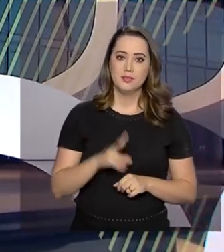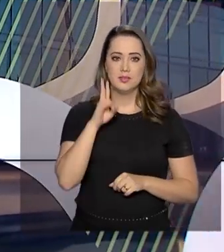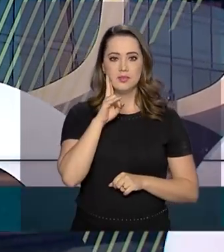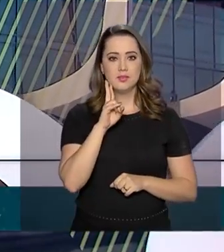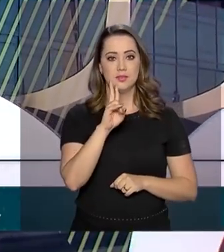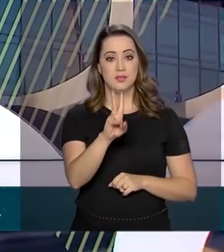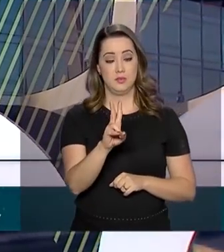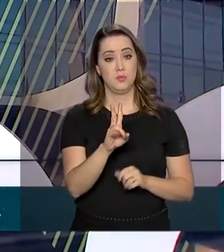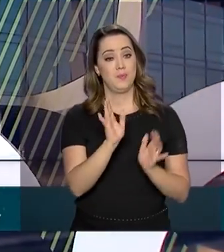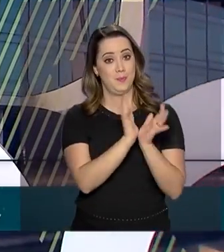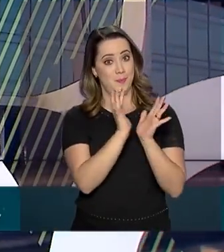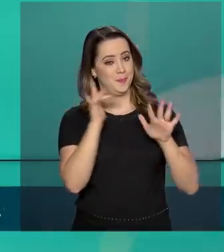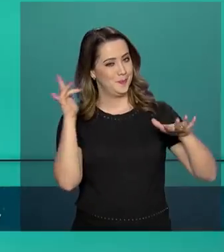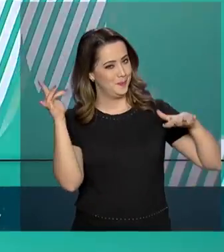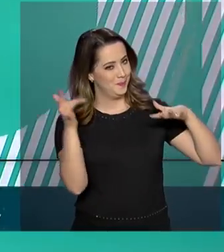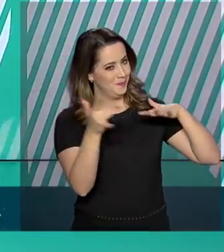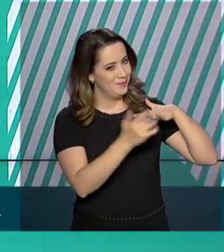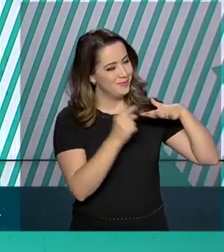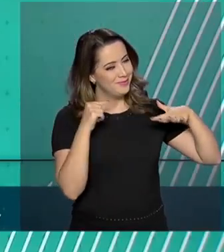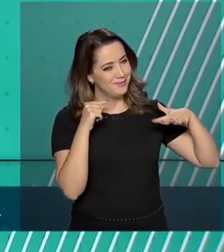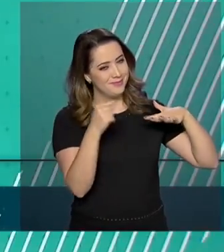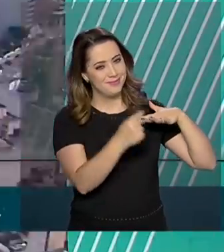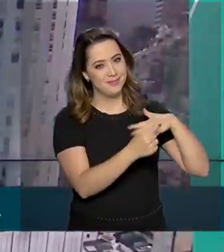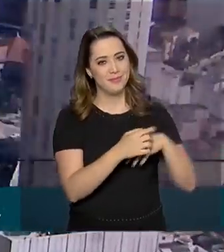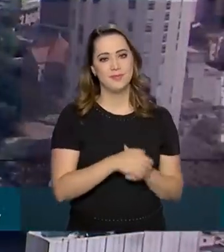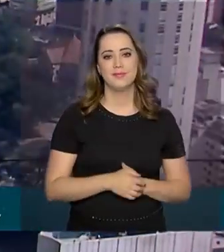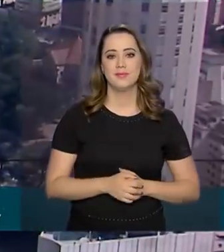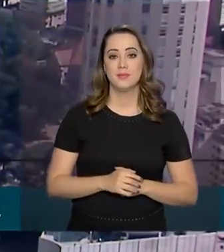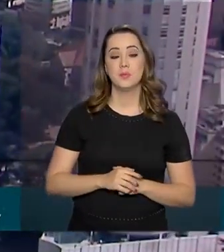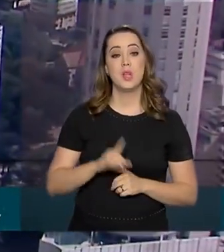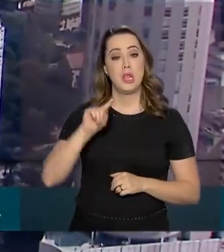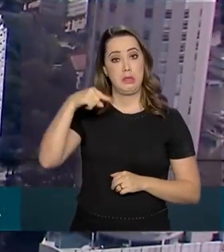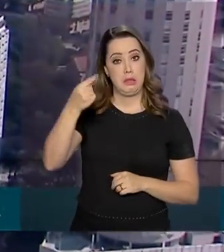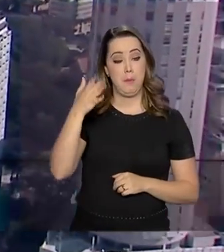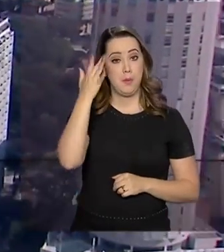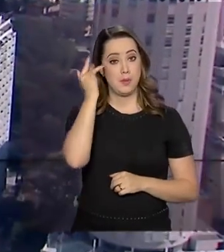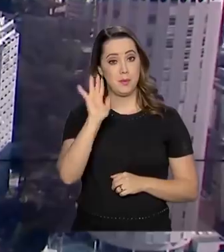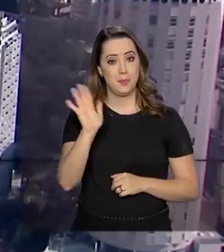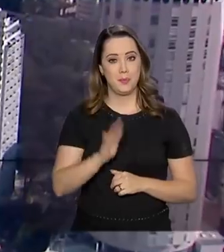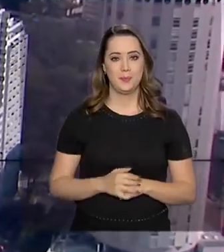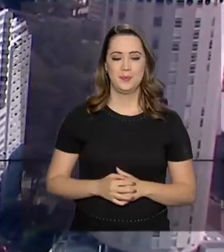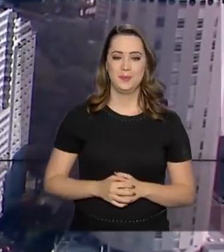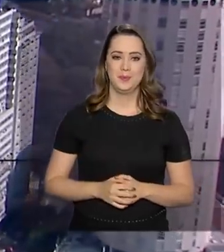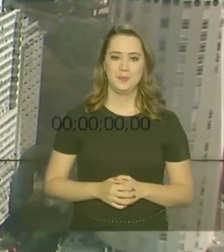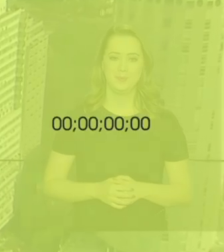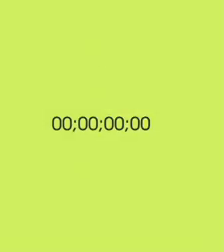aqui. Você pode nos acompanhar também pelas redes sociais. Voltamos amanhã. Até lá!